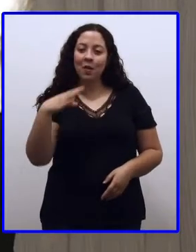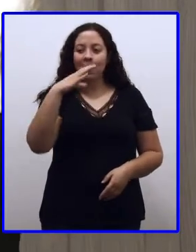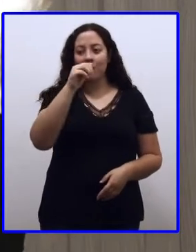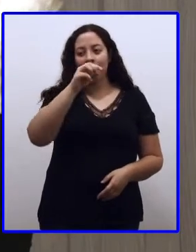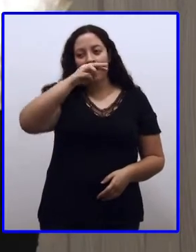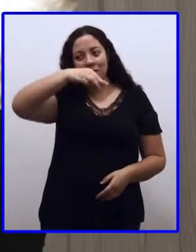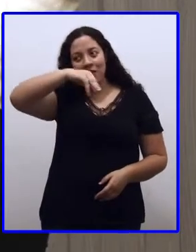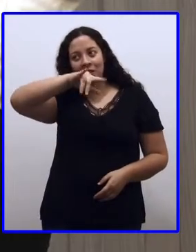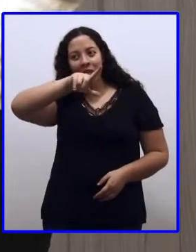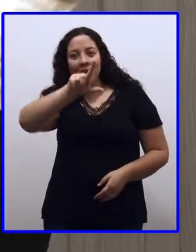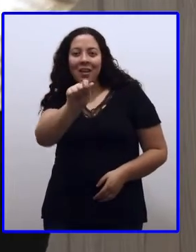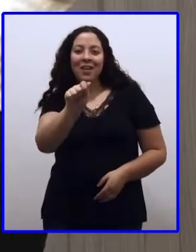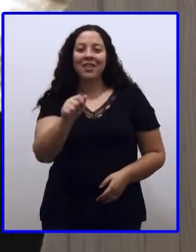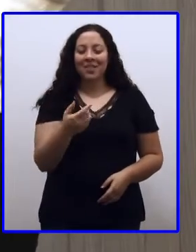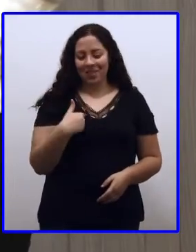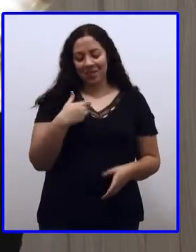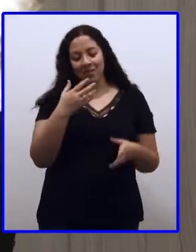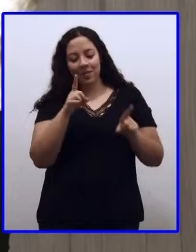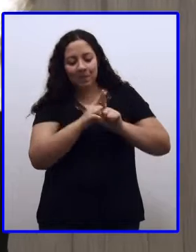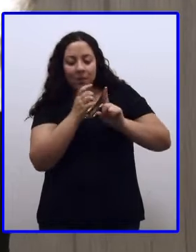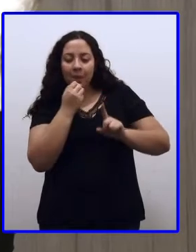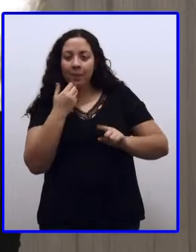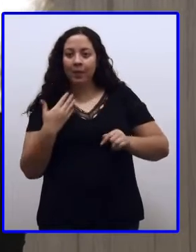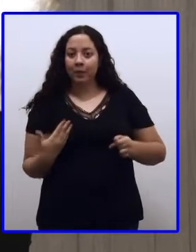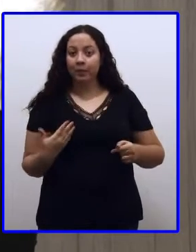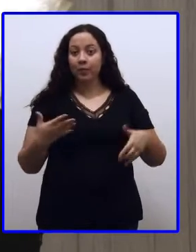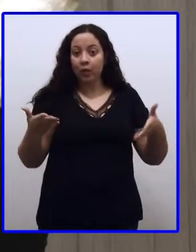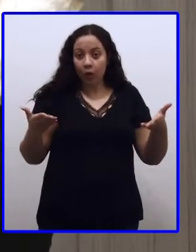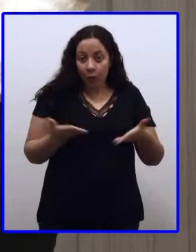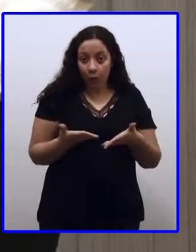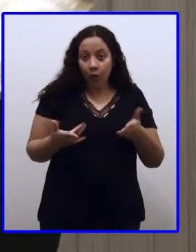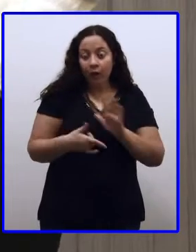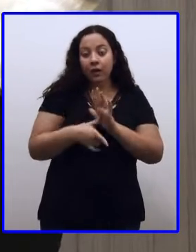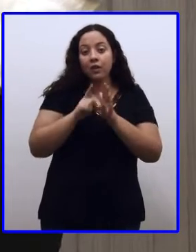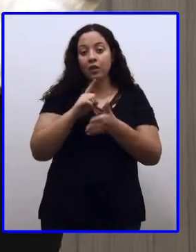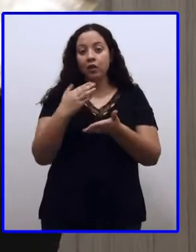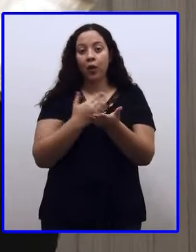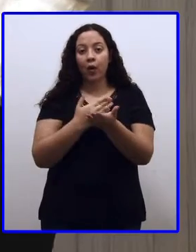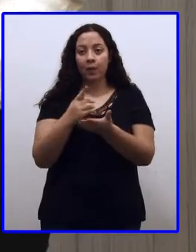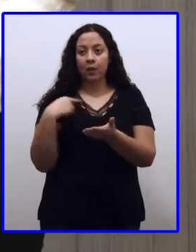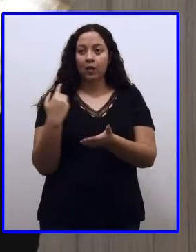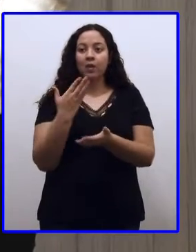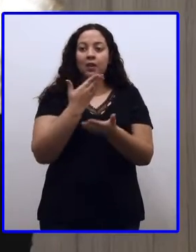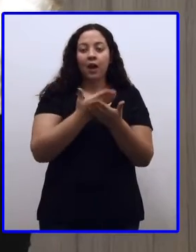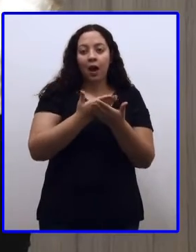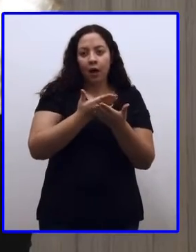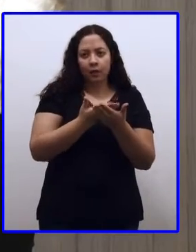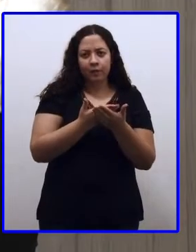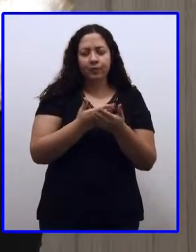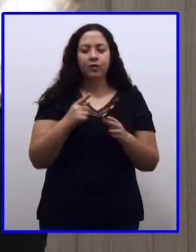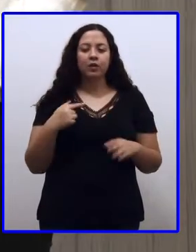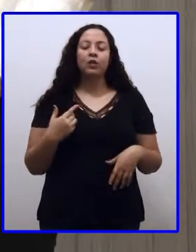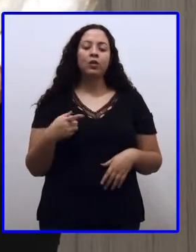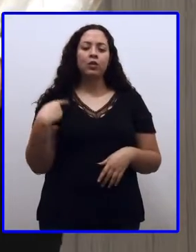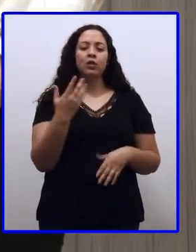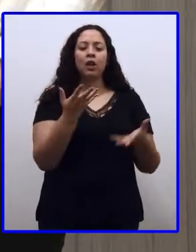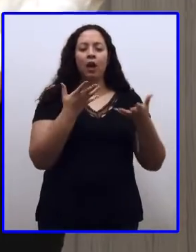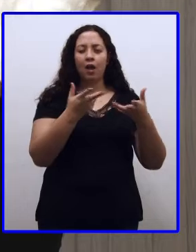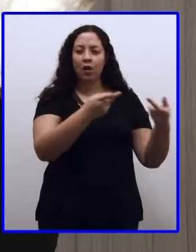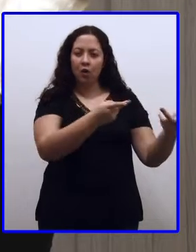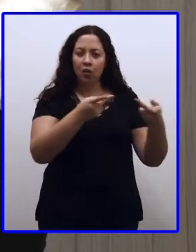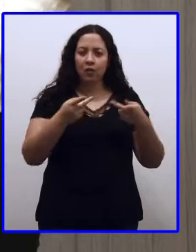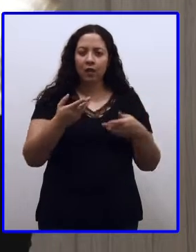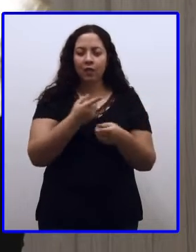a Natália e você? Tô bem também. Então hoje, antes de nós iniciarmos a nossa aula, nós queremos fazer um convite para você,